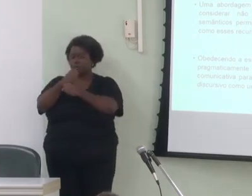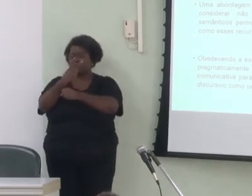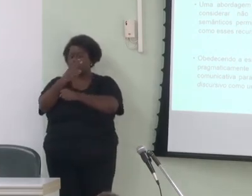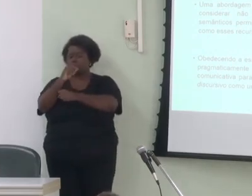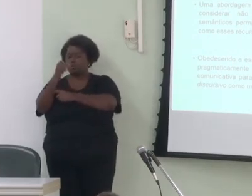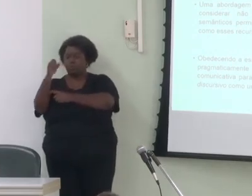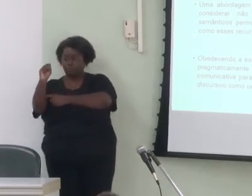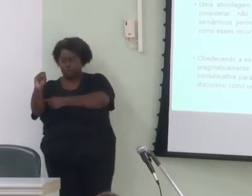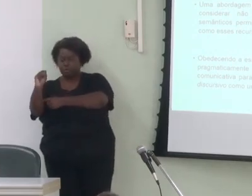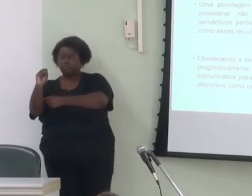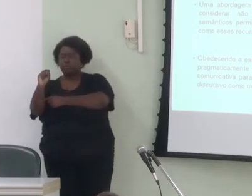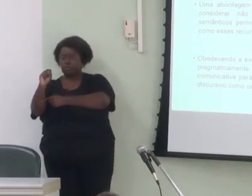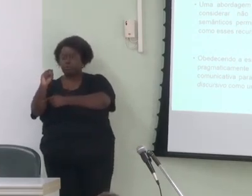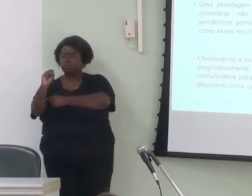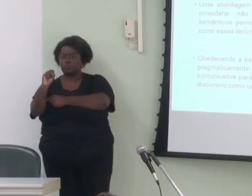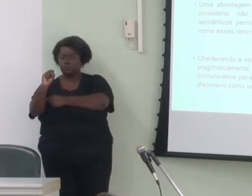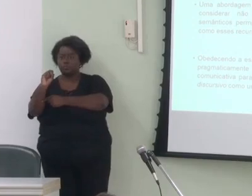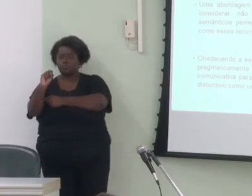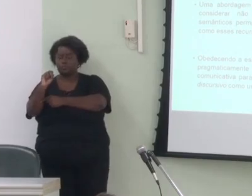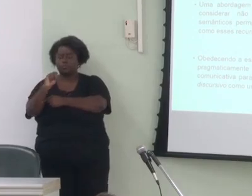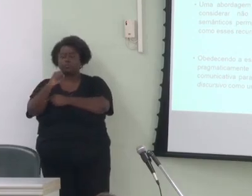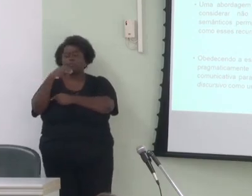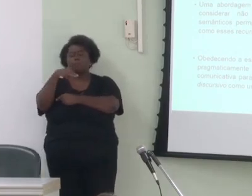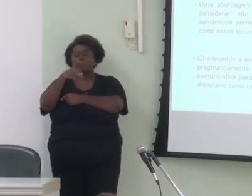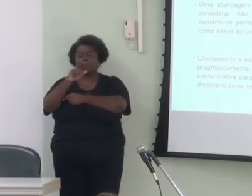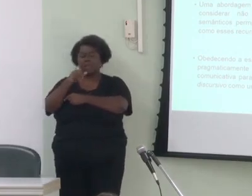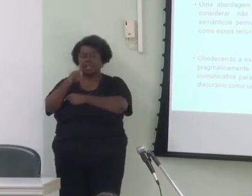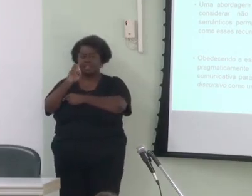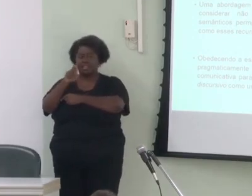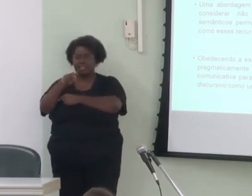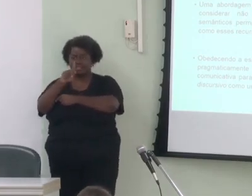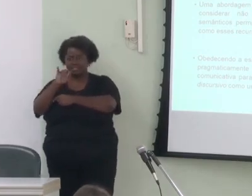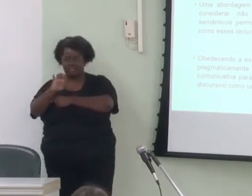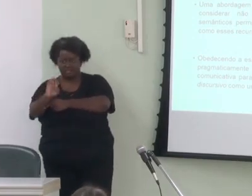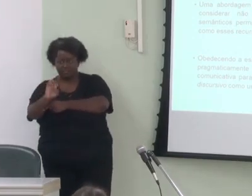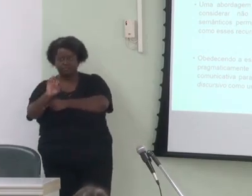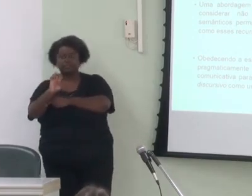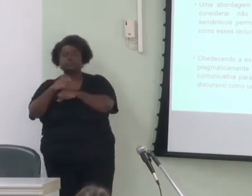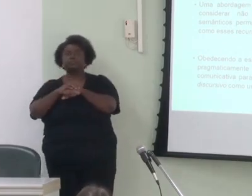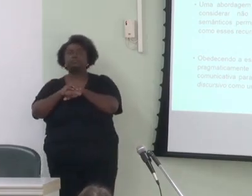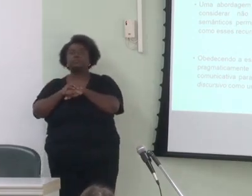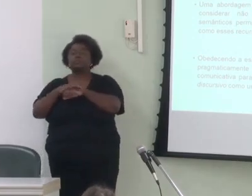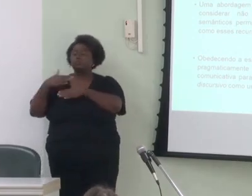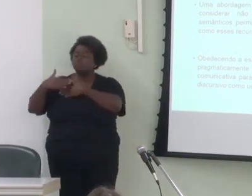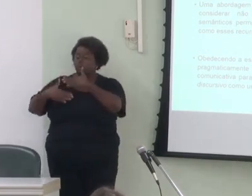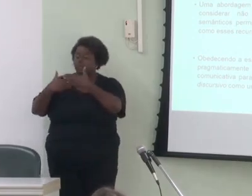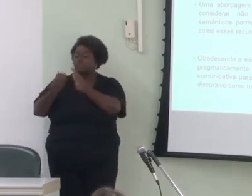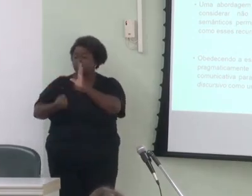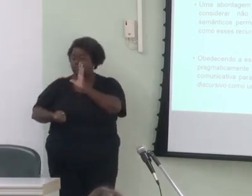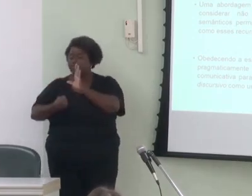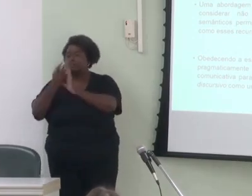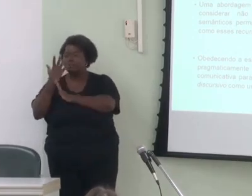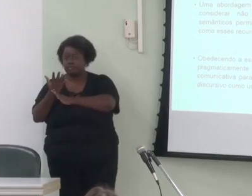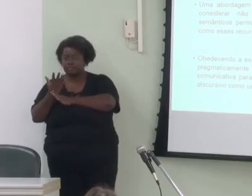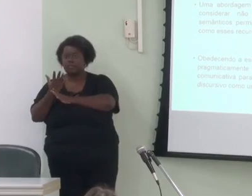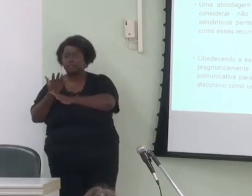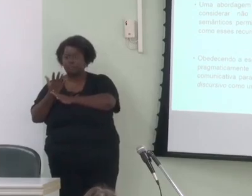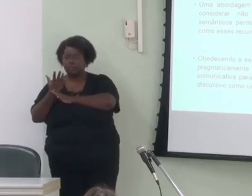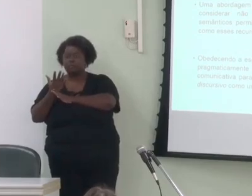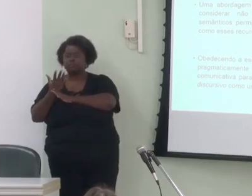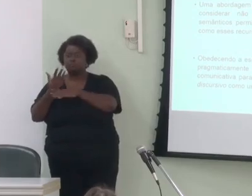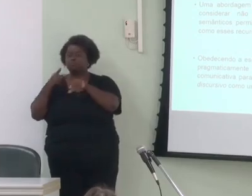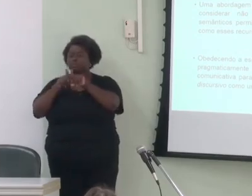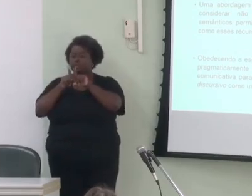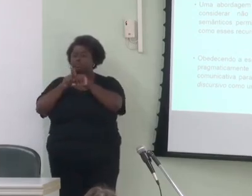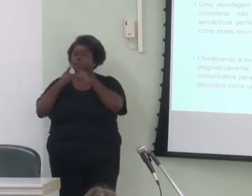em coautoria com Larram Mackenzie. Em um processo de criação quase online e de revisão